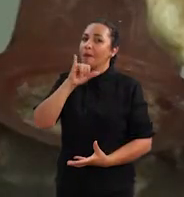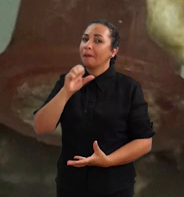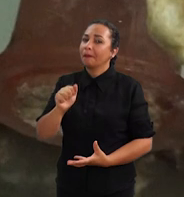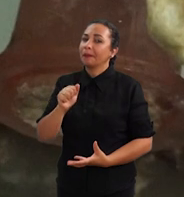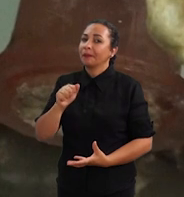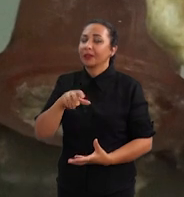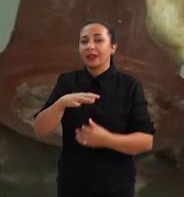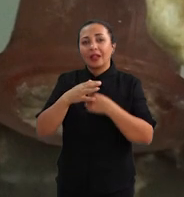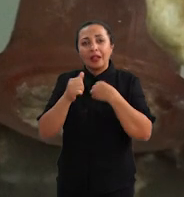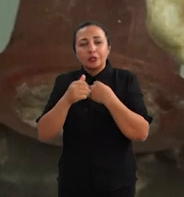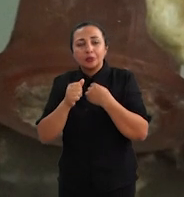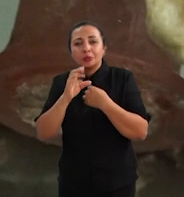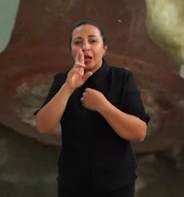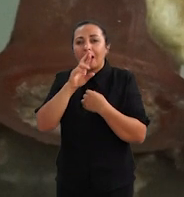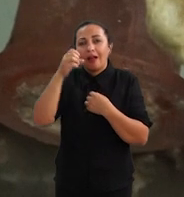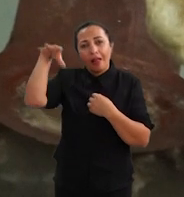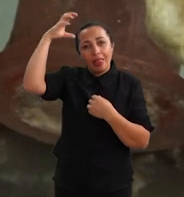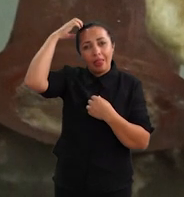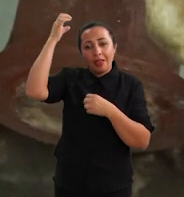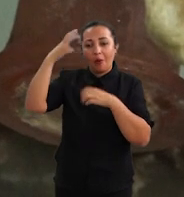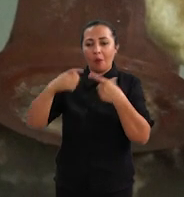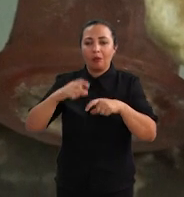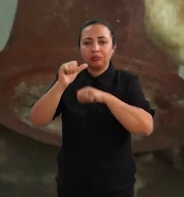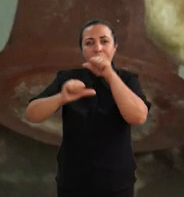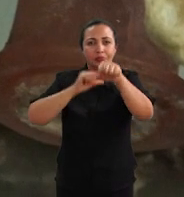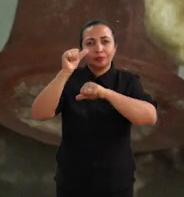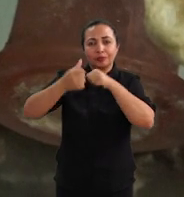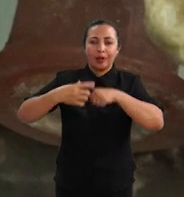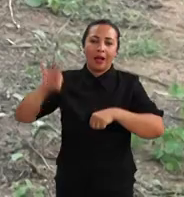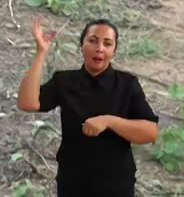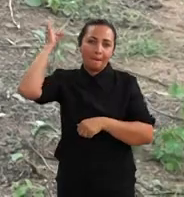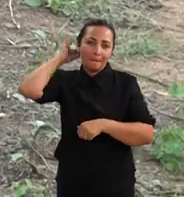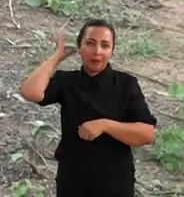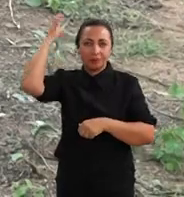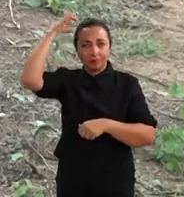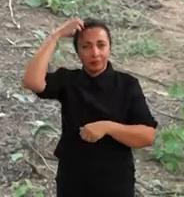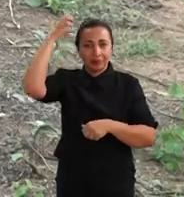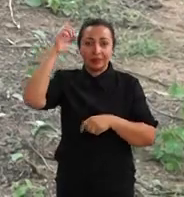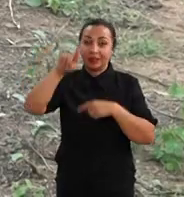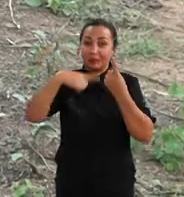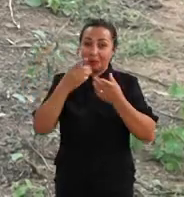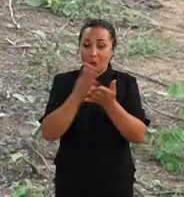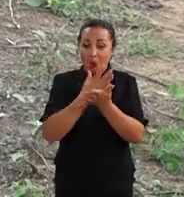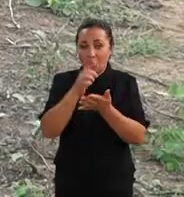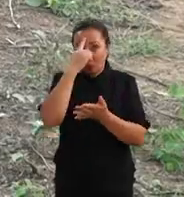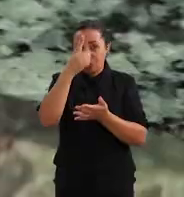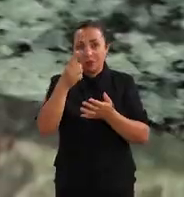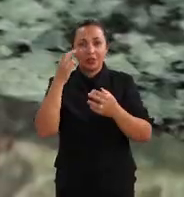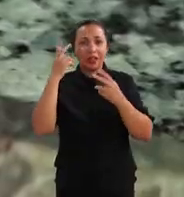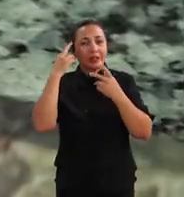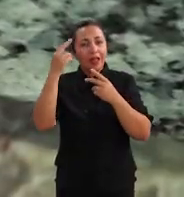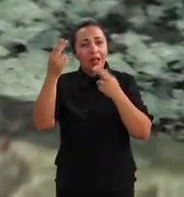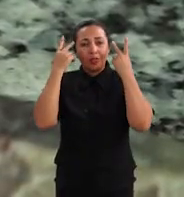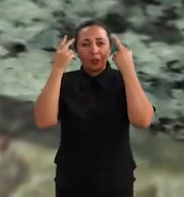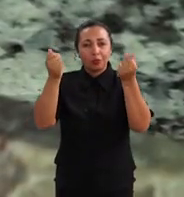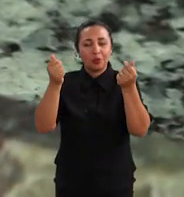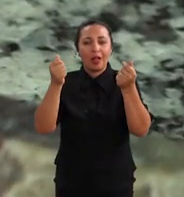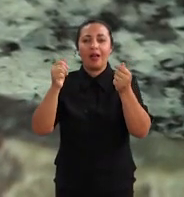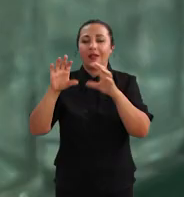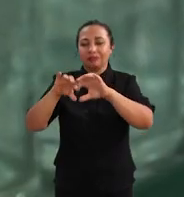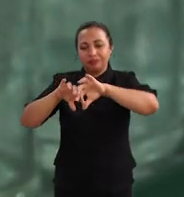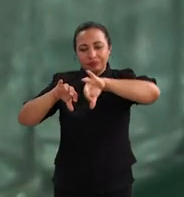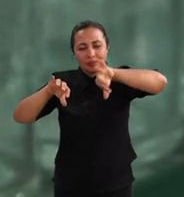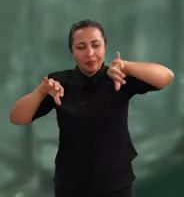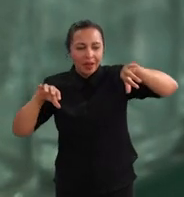chamam de realeiras, onde se desenvolvem as rainhas. Depois de alguns dias na natureza, as cúpulas são